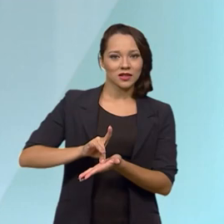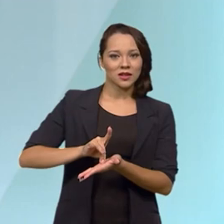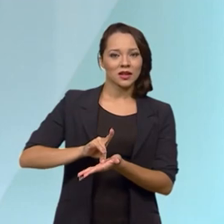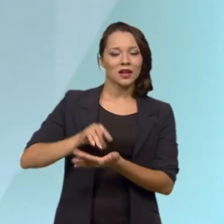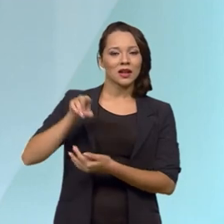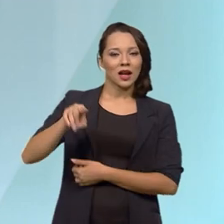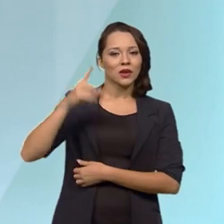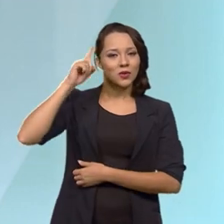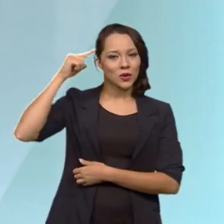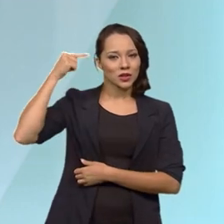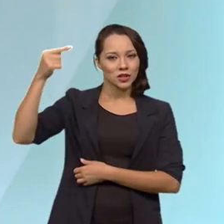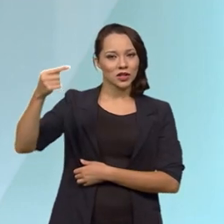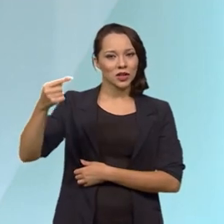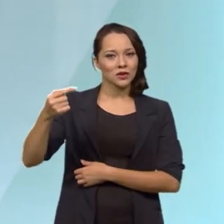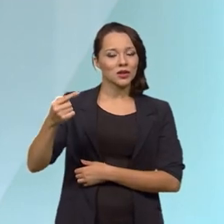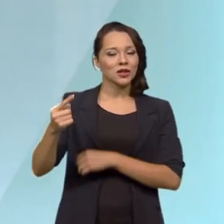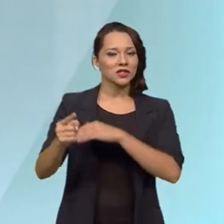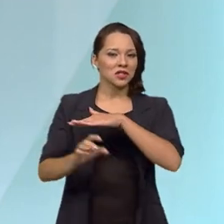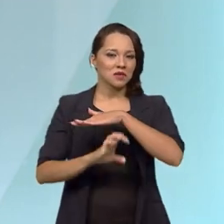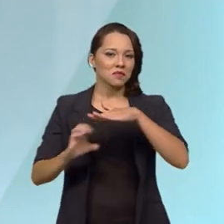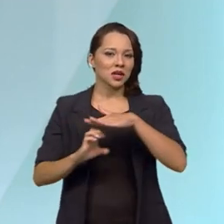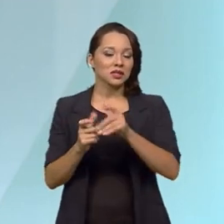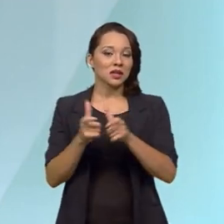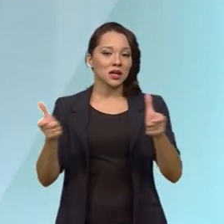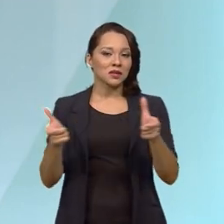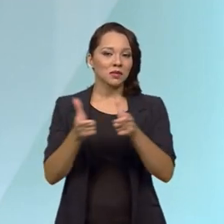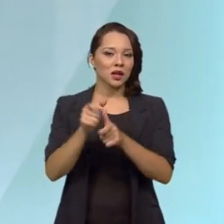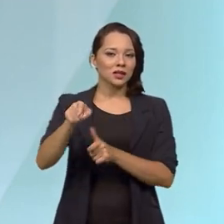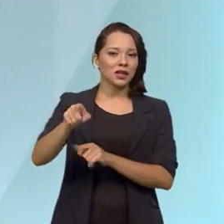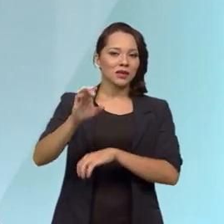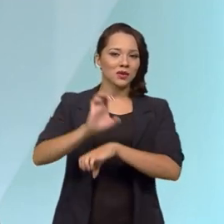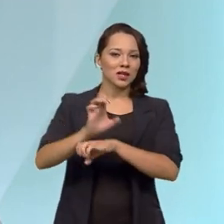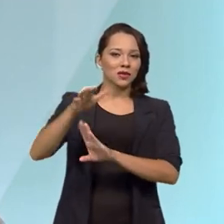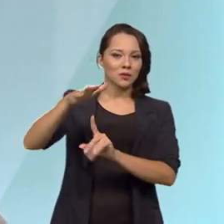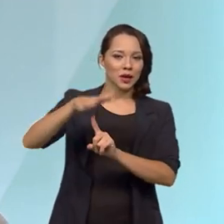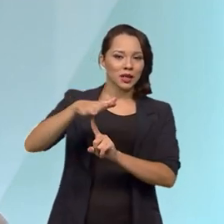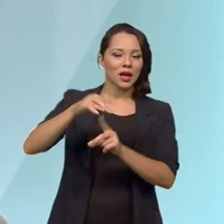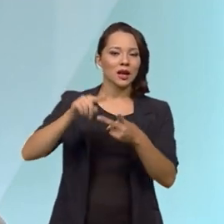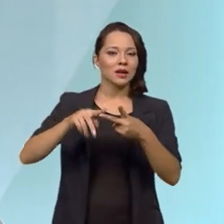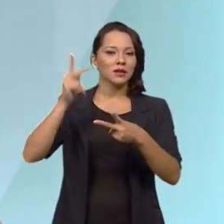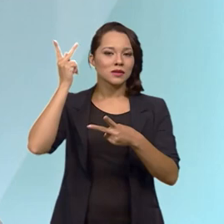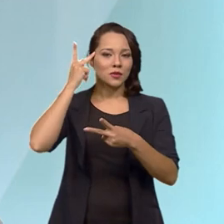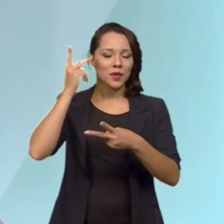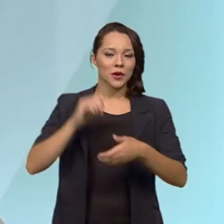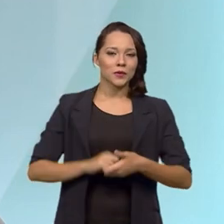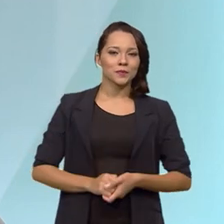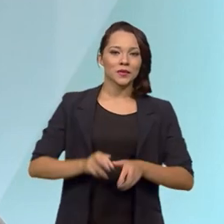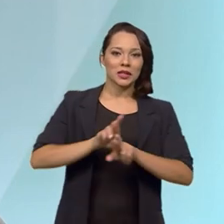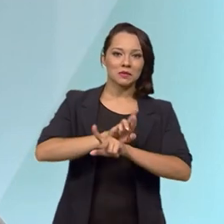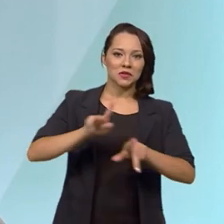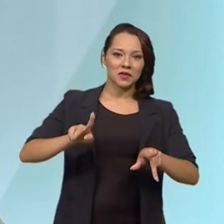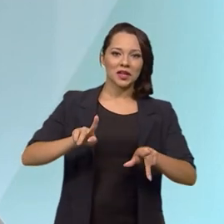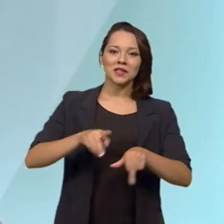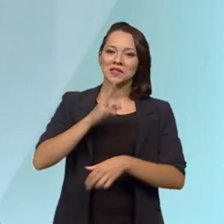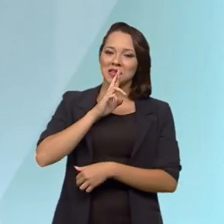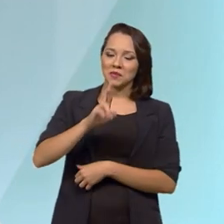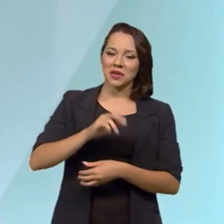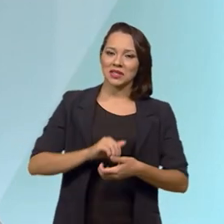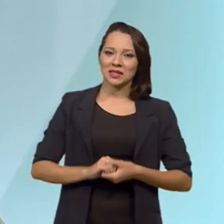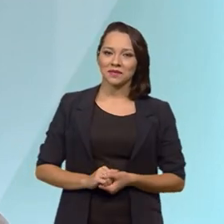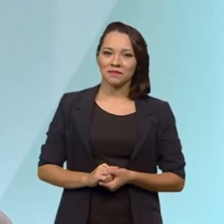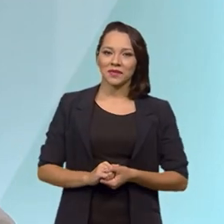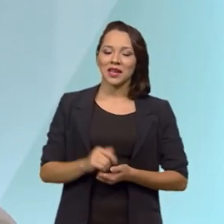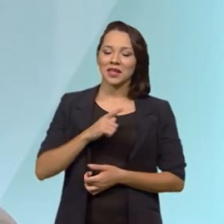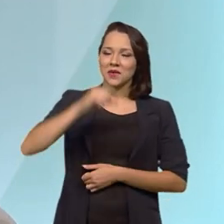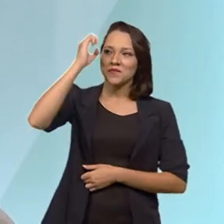realidade do dia a dia, de pequenos a grandes produtores no Oeste, no Paraná, no interior de São Paulo. Temos várias soluções aí e temos um